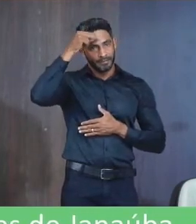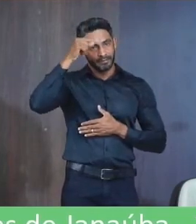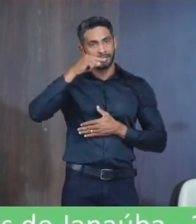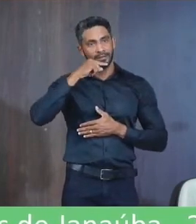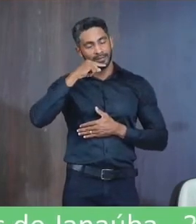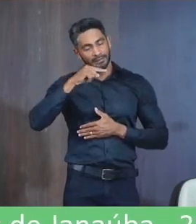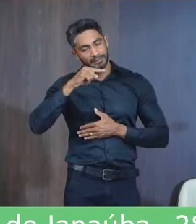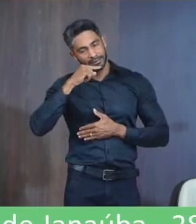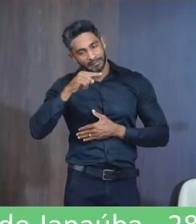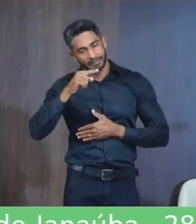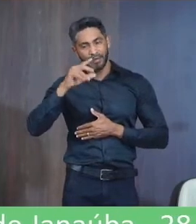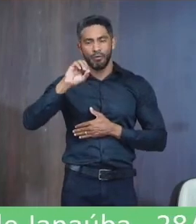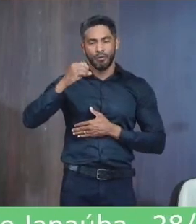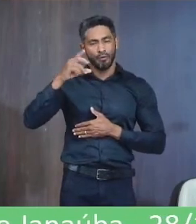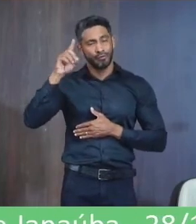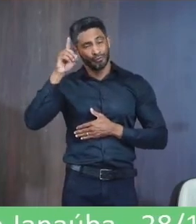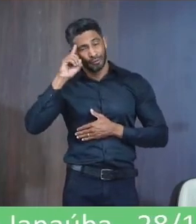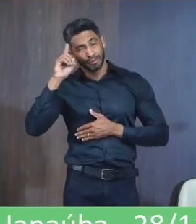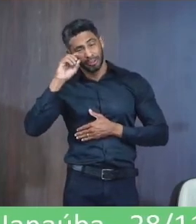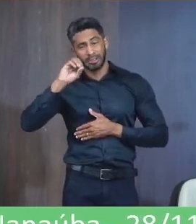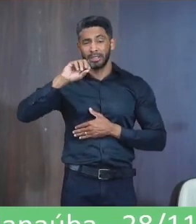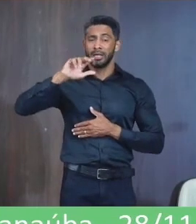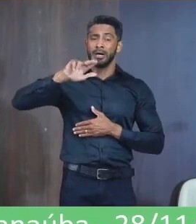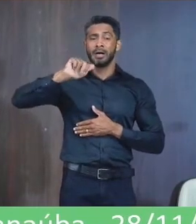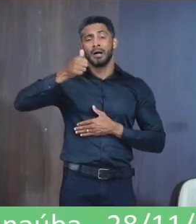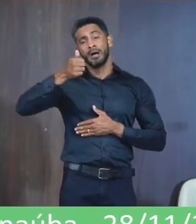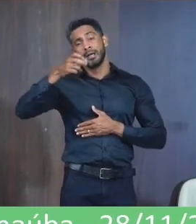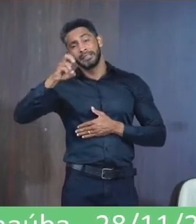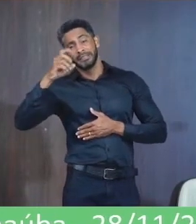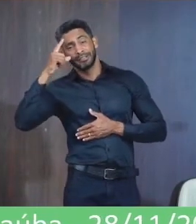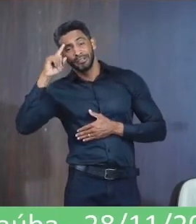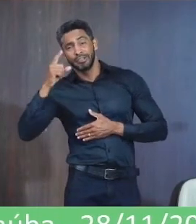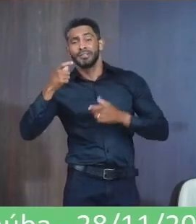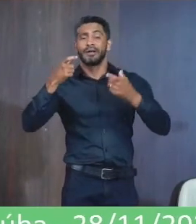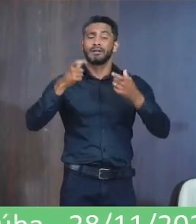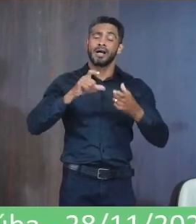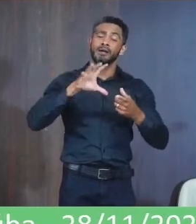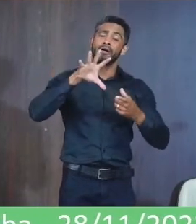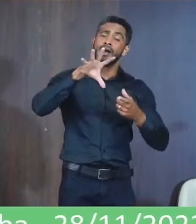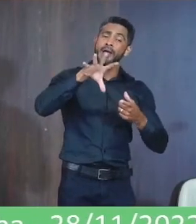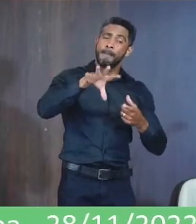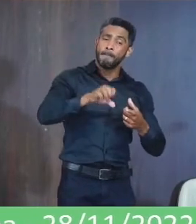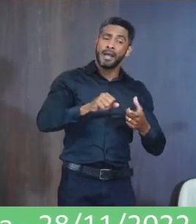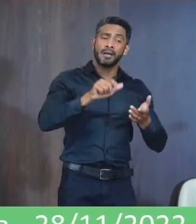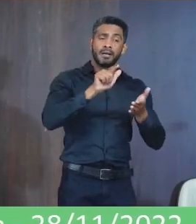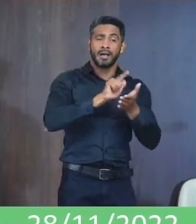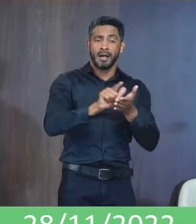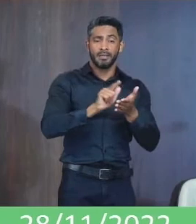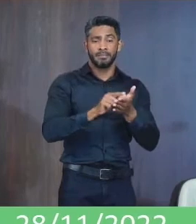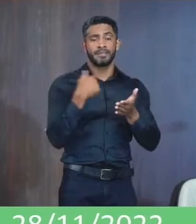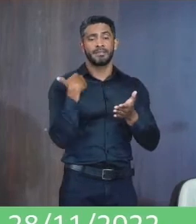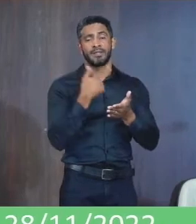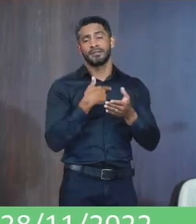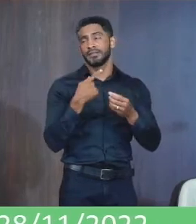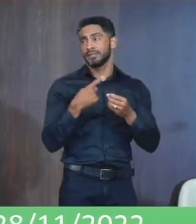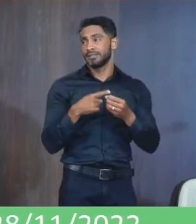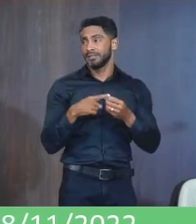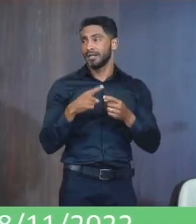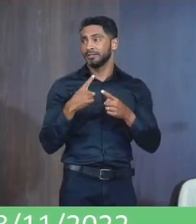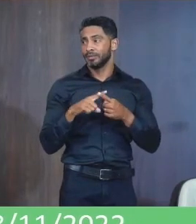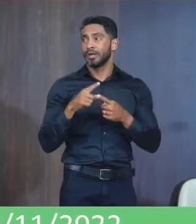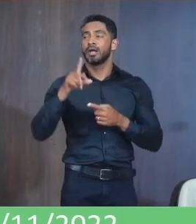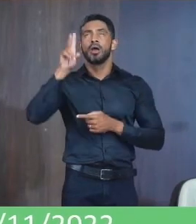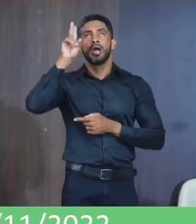Semanalmente Ou todo dia Ou a cada 15 dias Passa nesse ecoponto E faça A limpeza Da nossa cidade Porque é